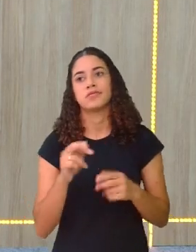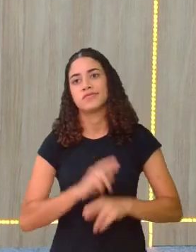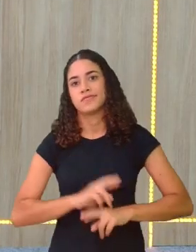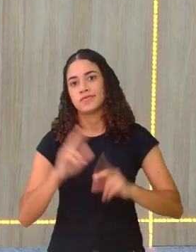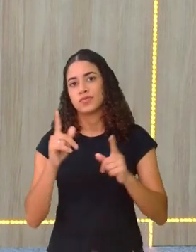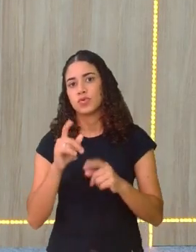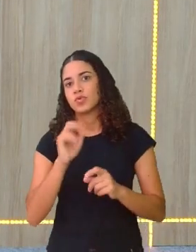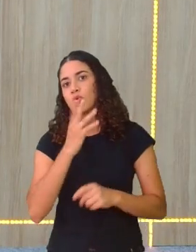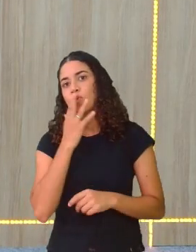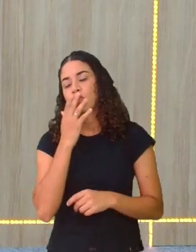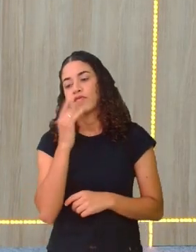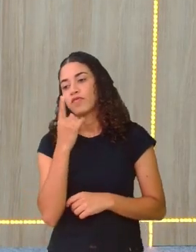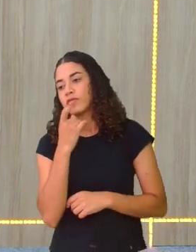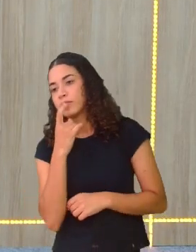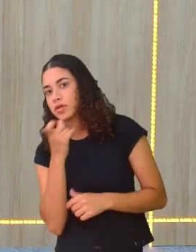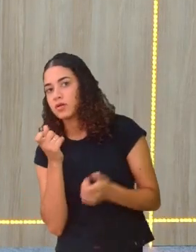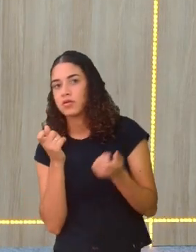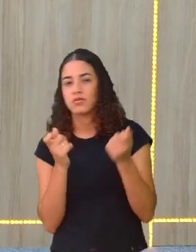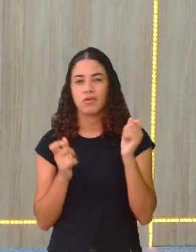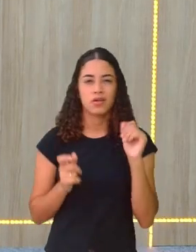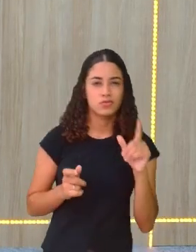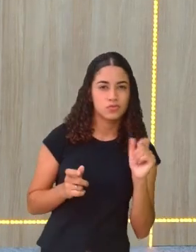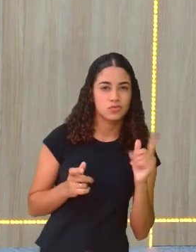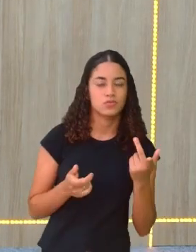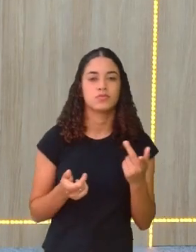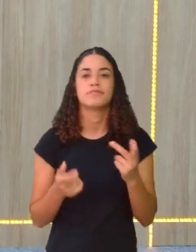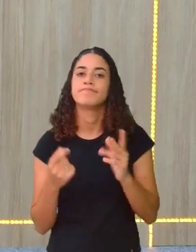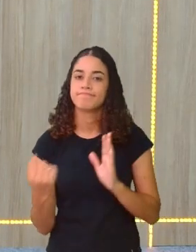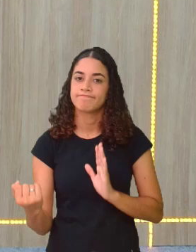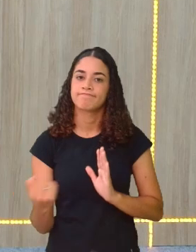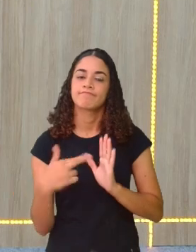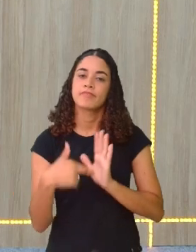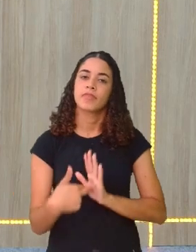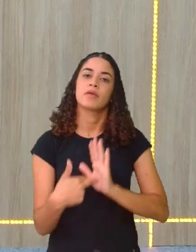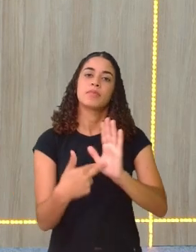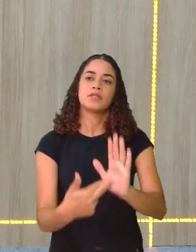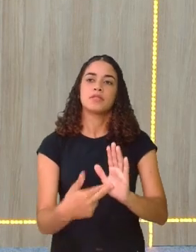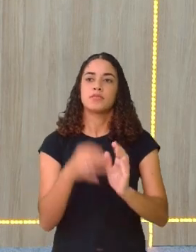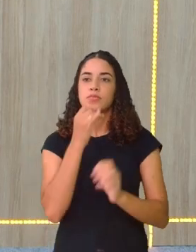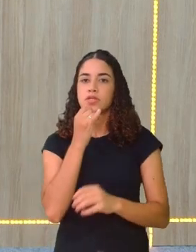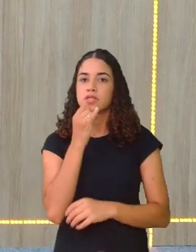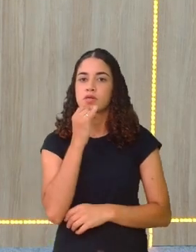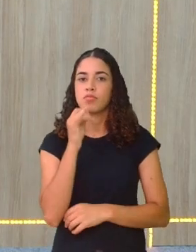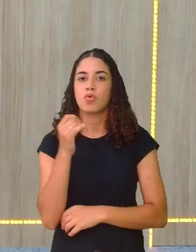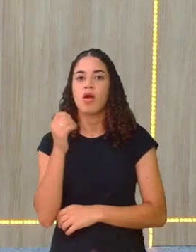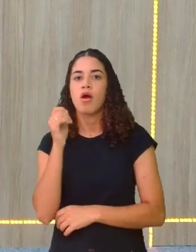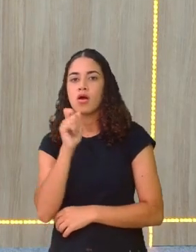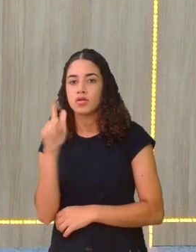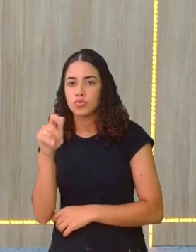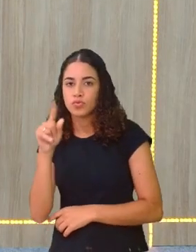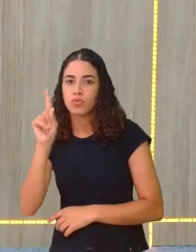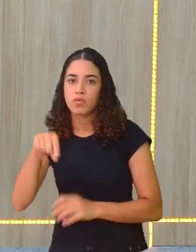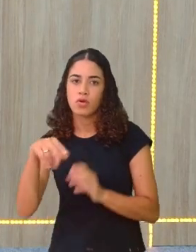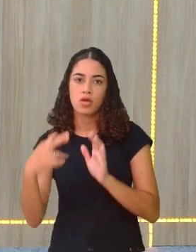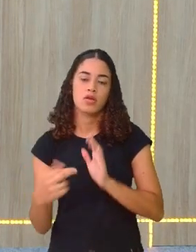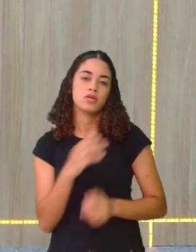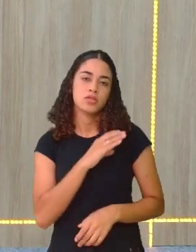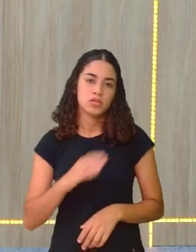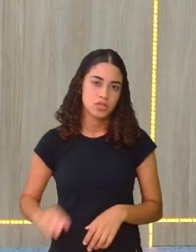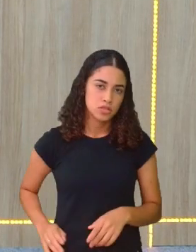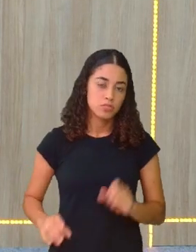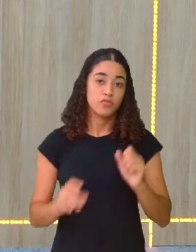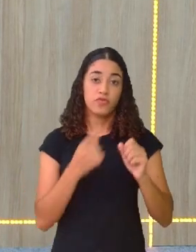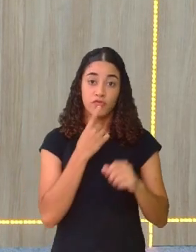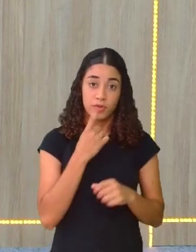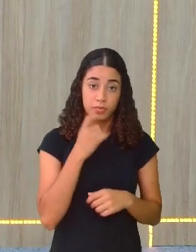o azul simboliza o cristianismo e o vermelho simbolizam os mouros. E há